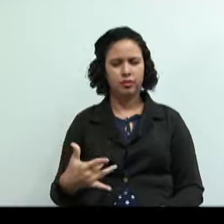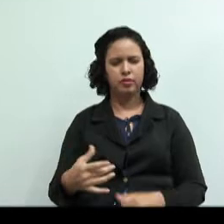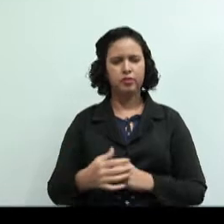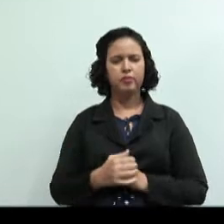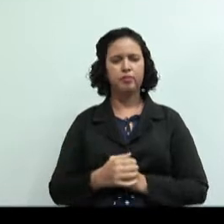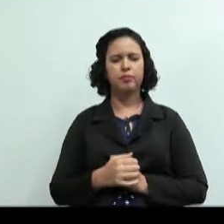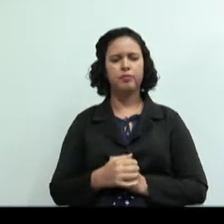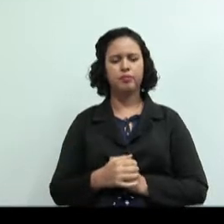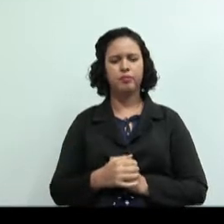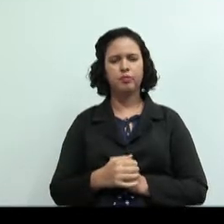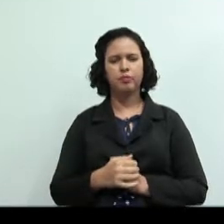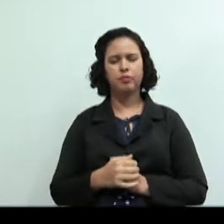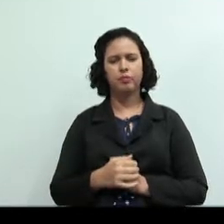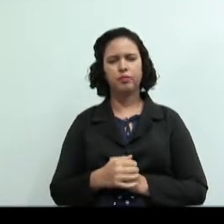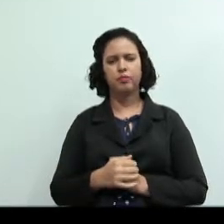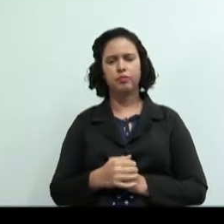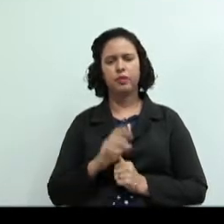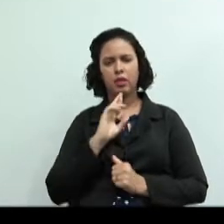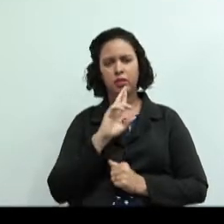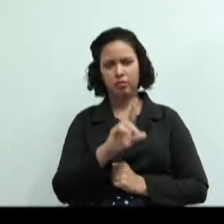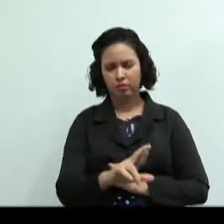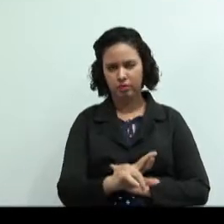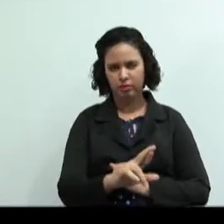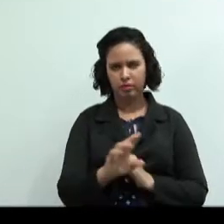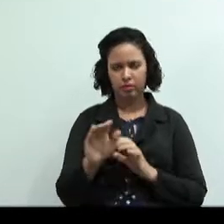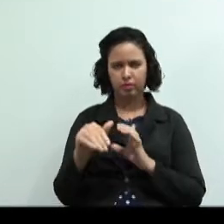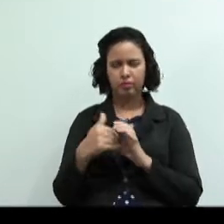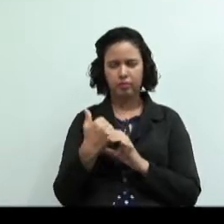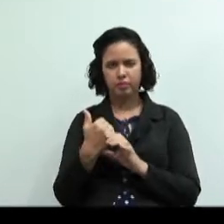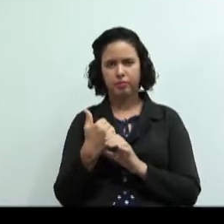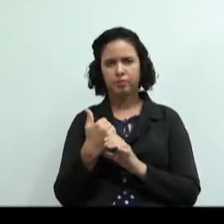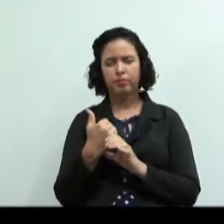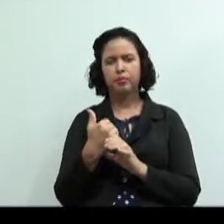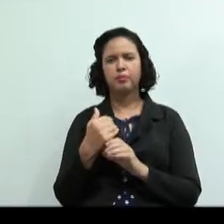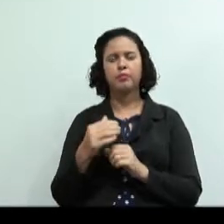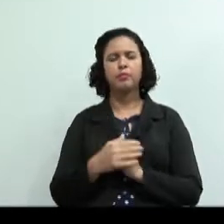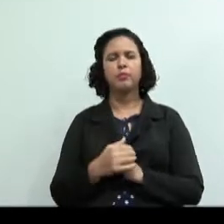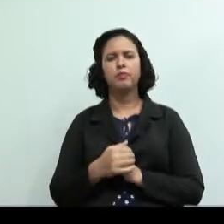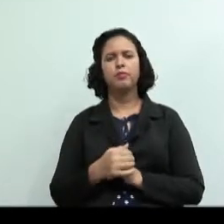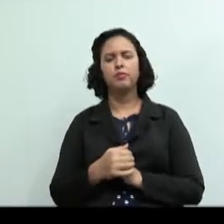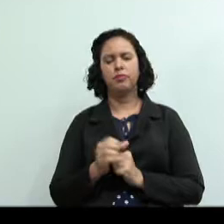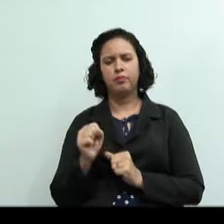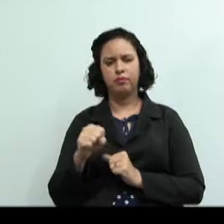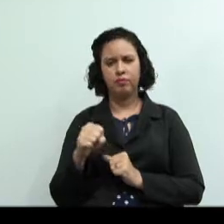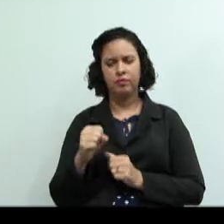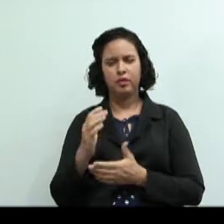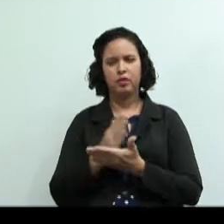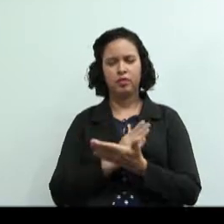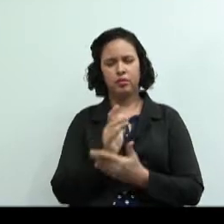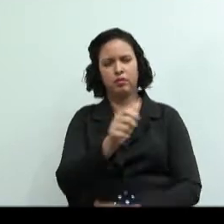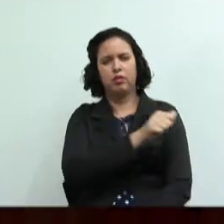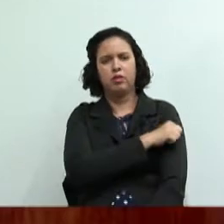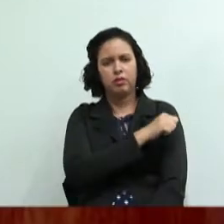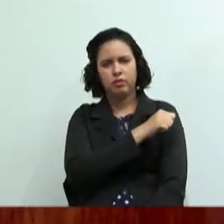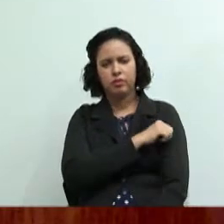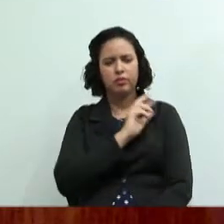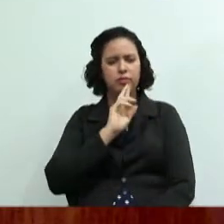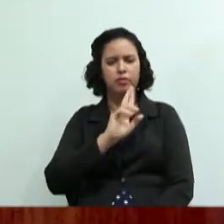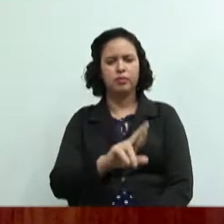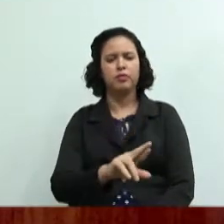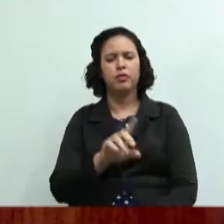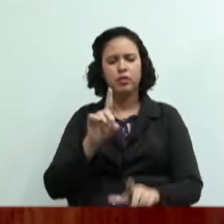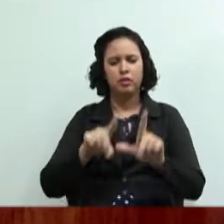respondeu a questão 3 questão 3 os alunos responderam letra A também as